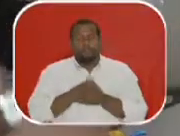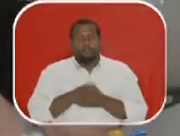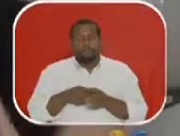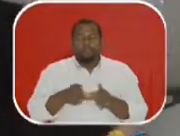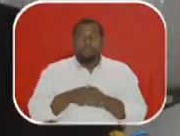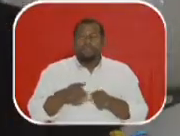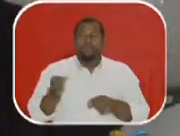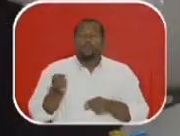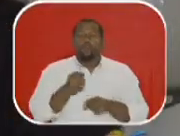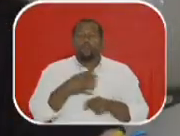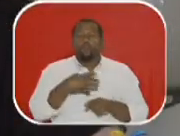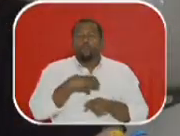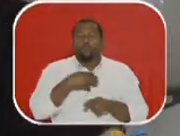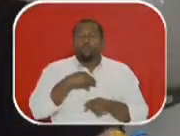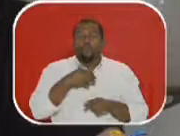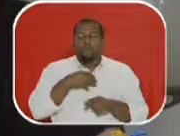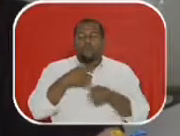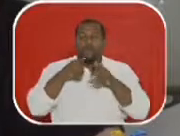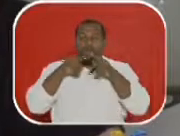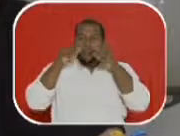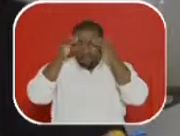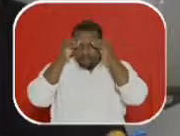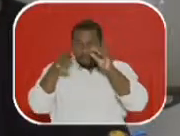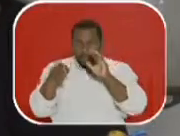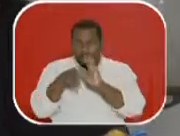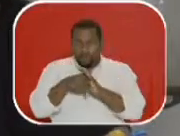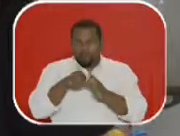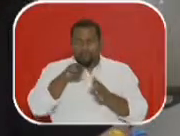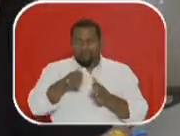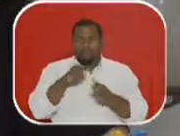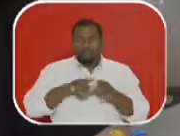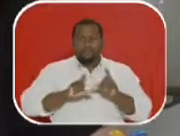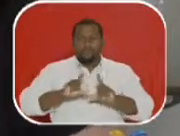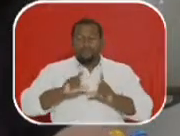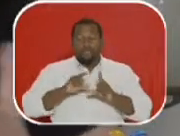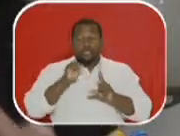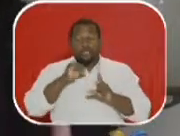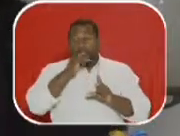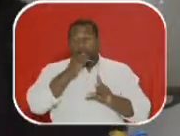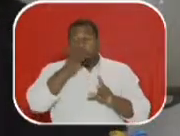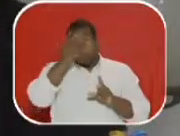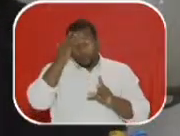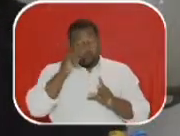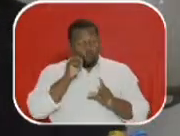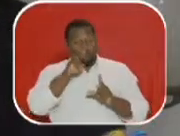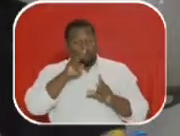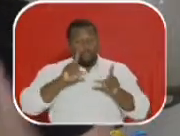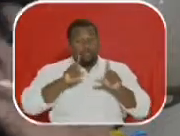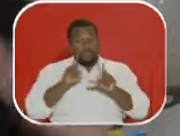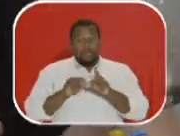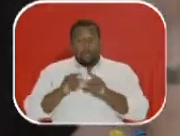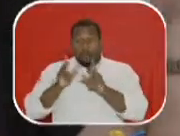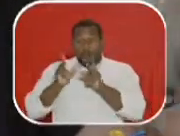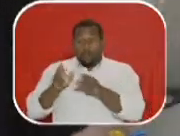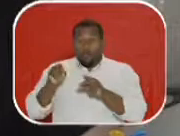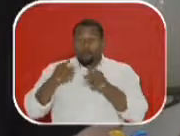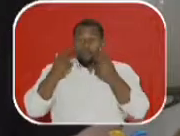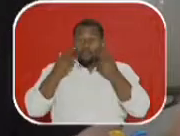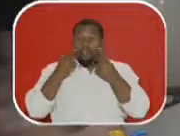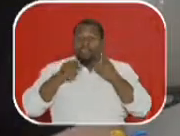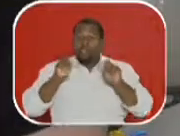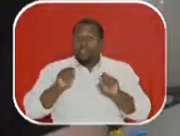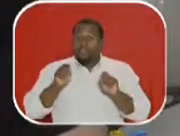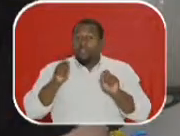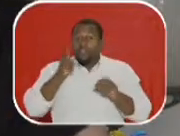novidade da linguagem TV. Isso. Então, que as pessoas pudessem ver na TV aquilo que elas viam no